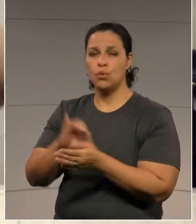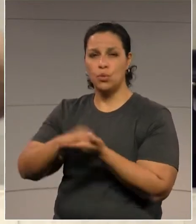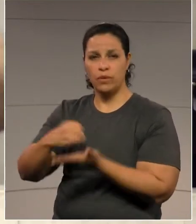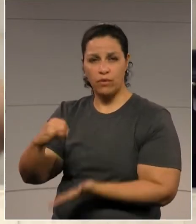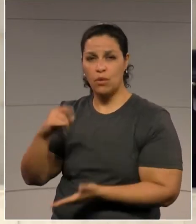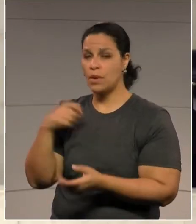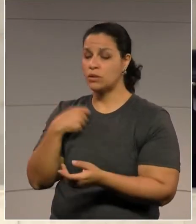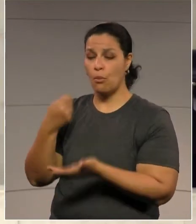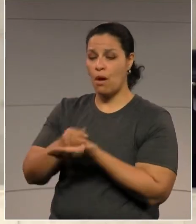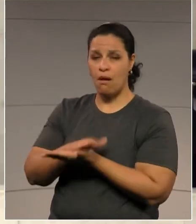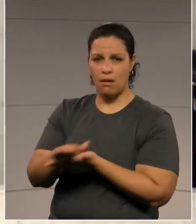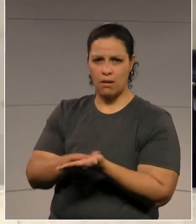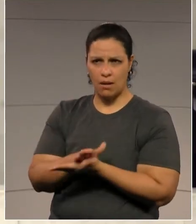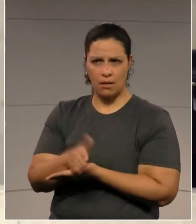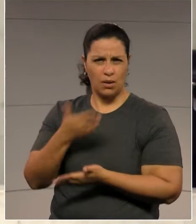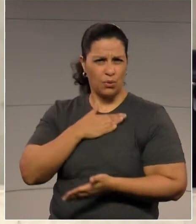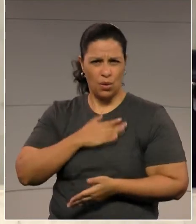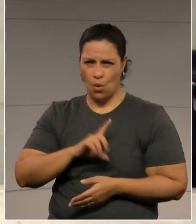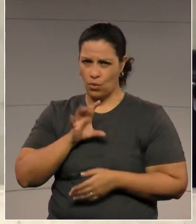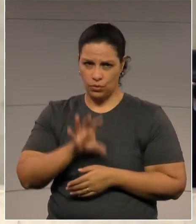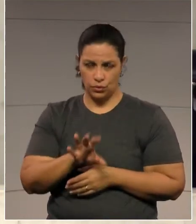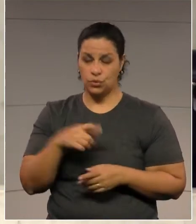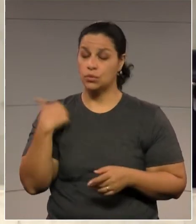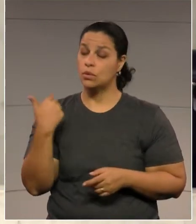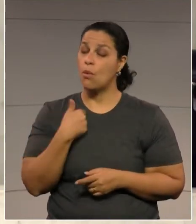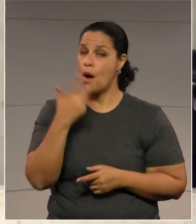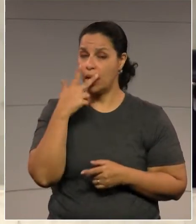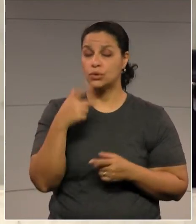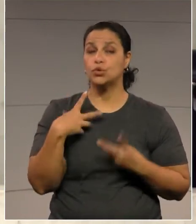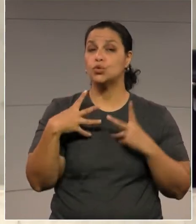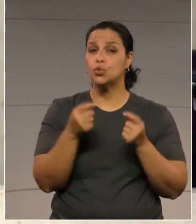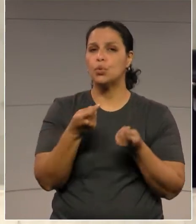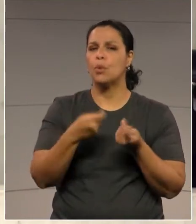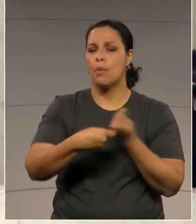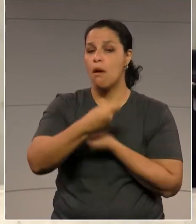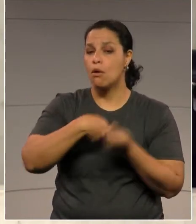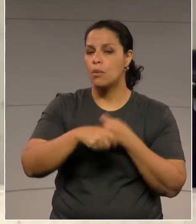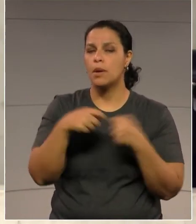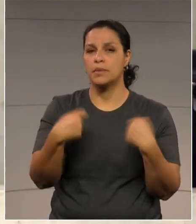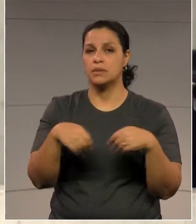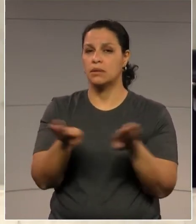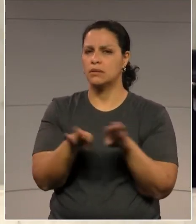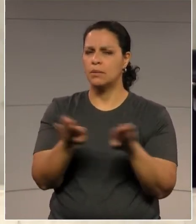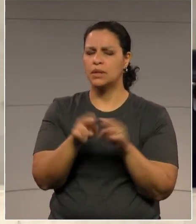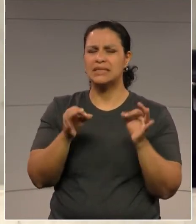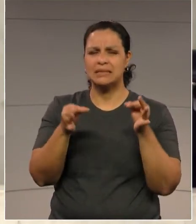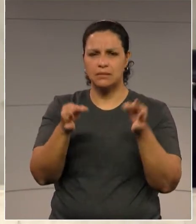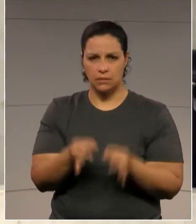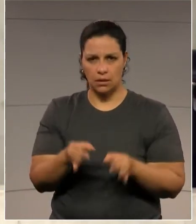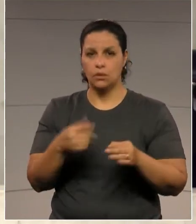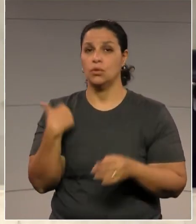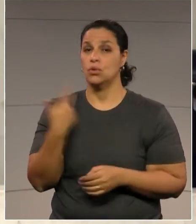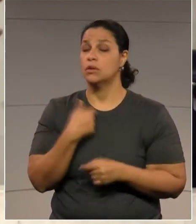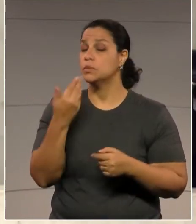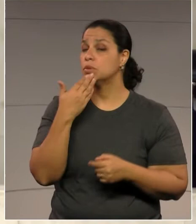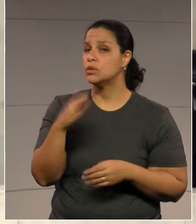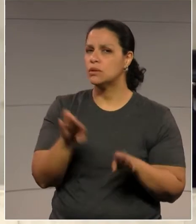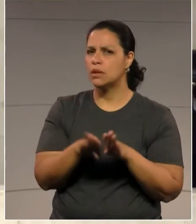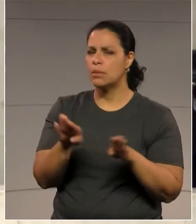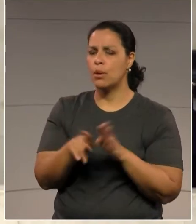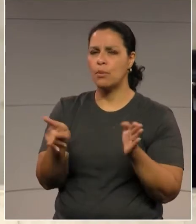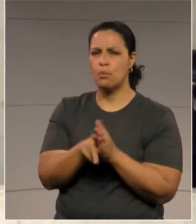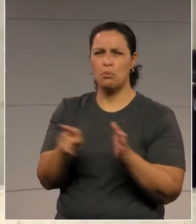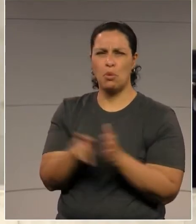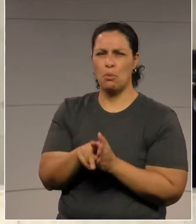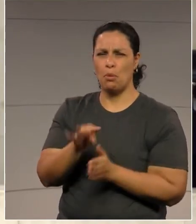por isso. Então, eu não gosto muito, acho que nada na economia devia ser indexado. Tudo na economia deveria, seja tarifa